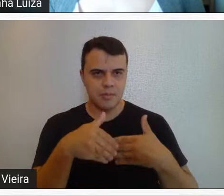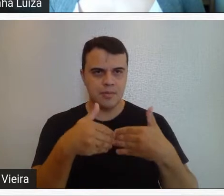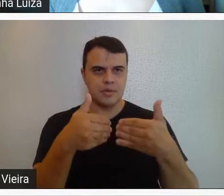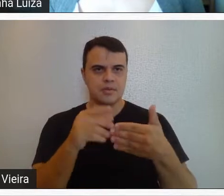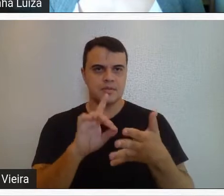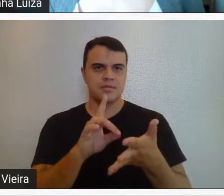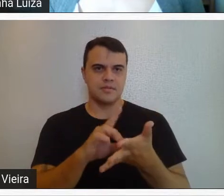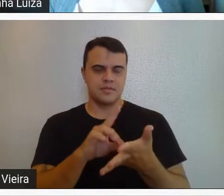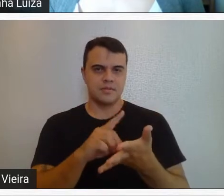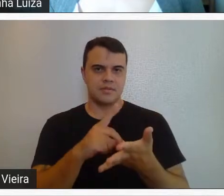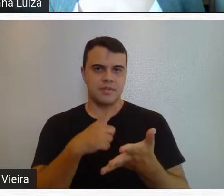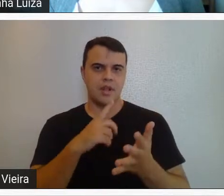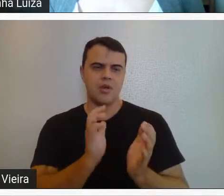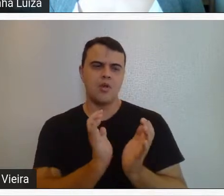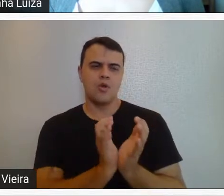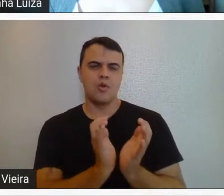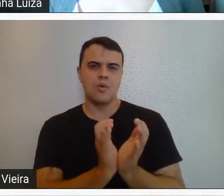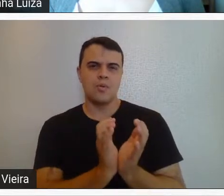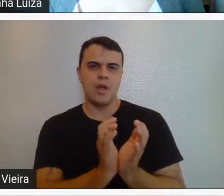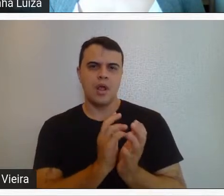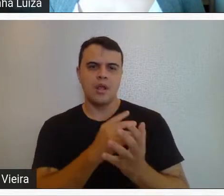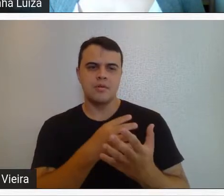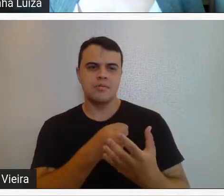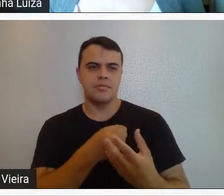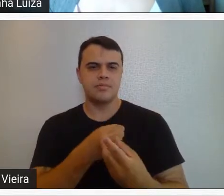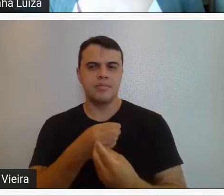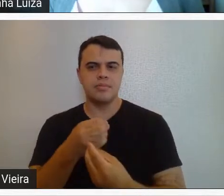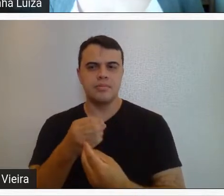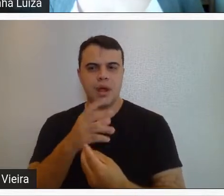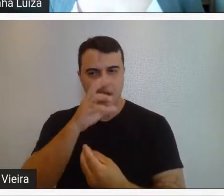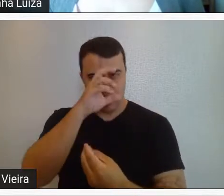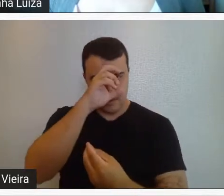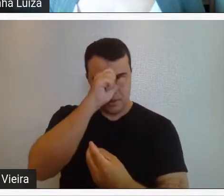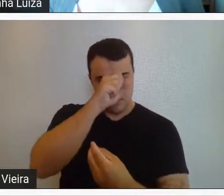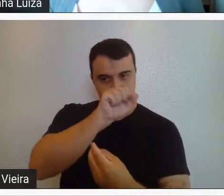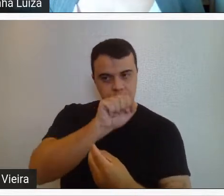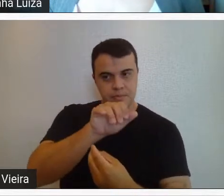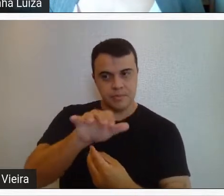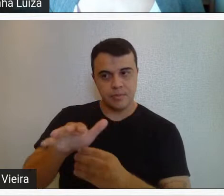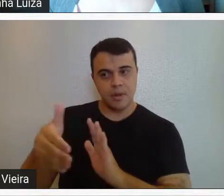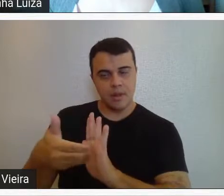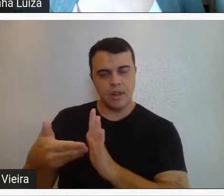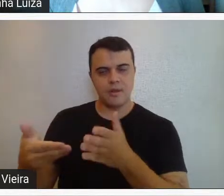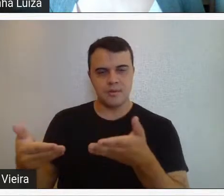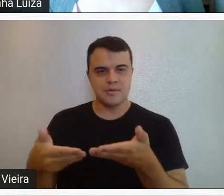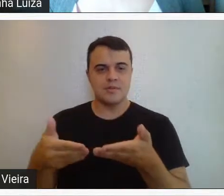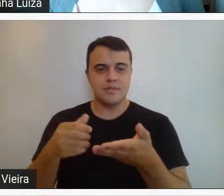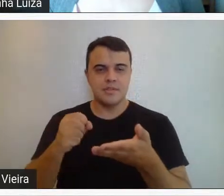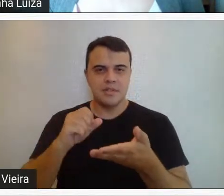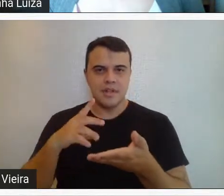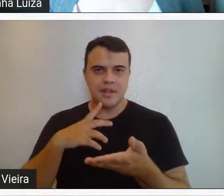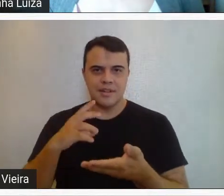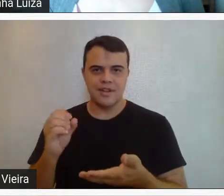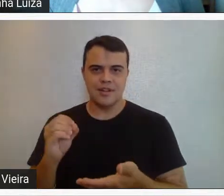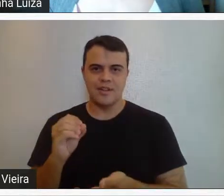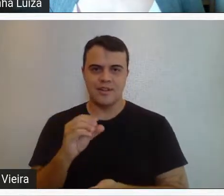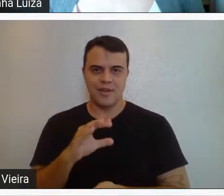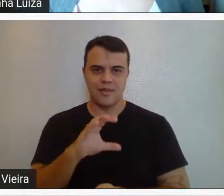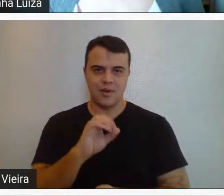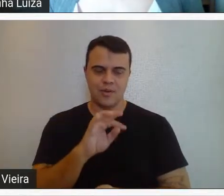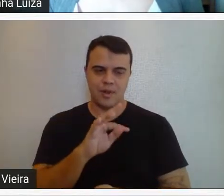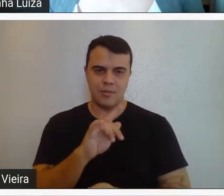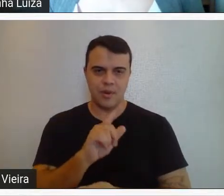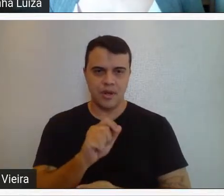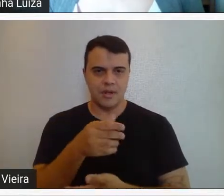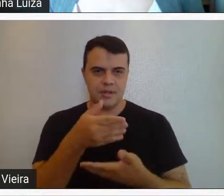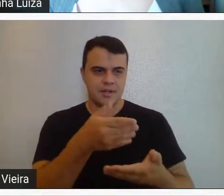e que um grupo, uma geração, vai bebendo na outra e até chegar onde nós estamos hoje, que é a nossa arte contemporânea. Mas